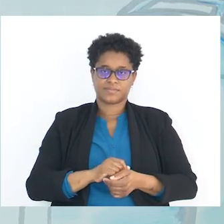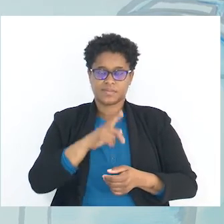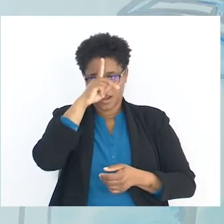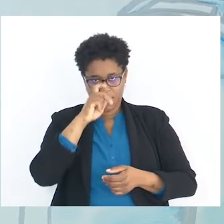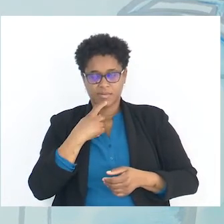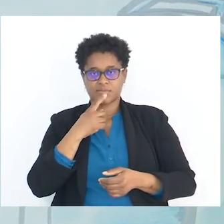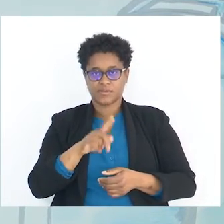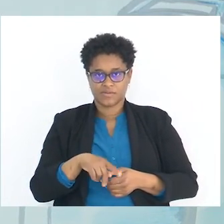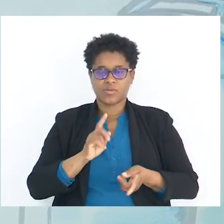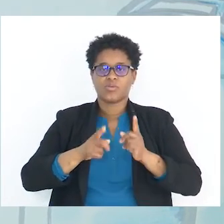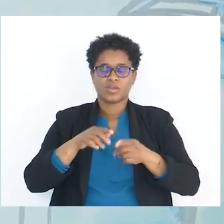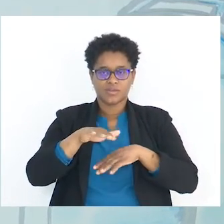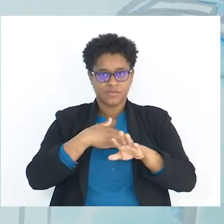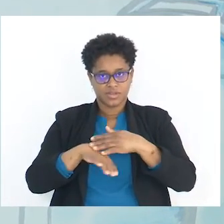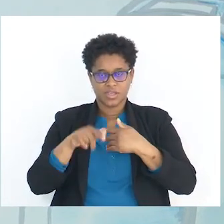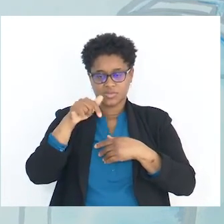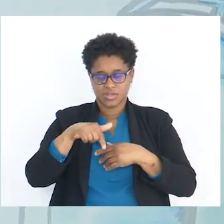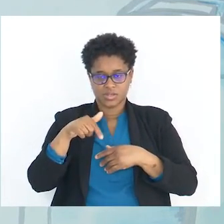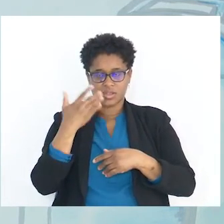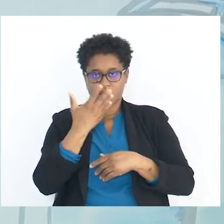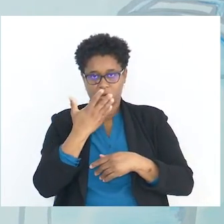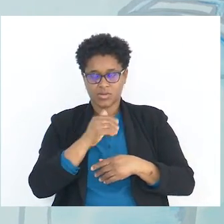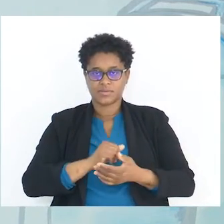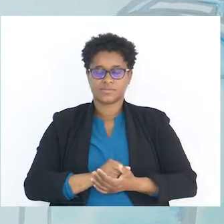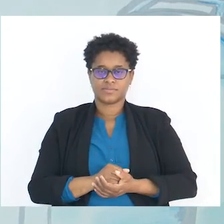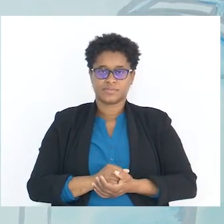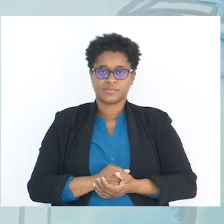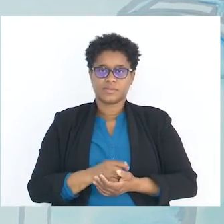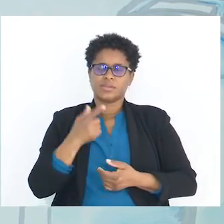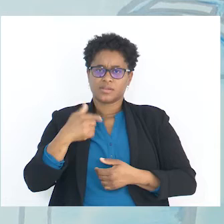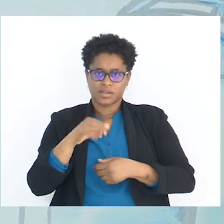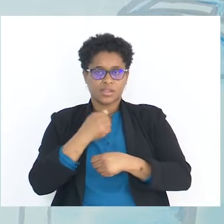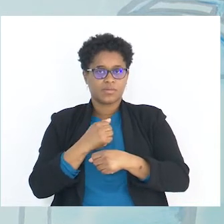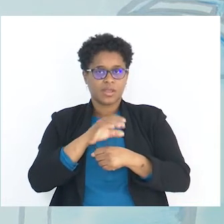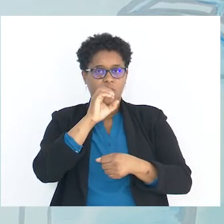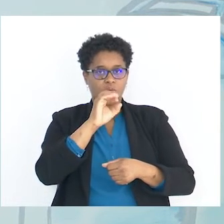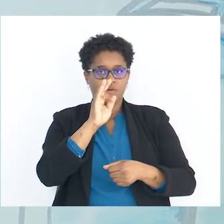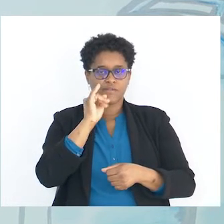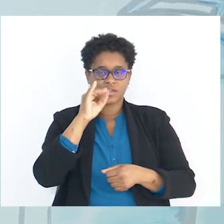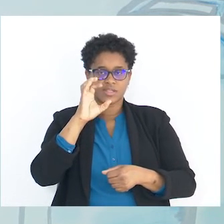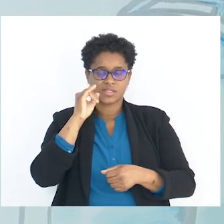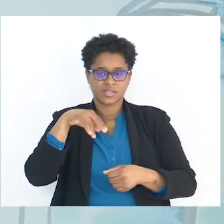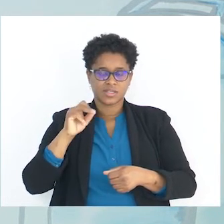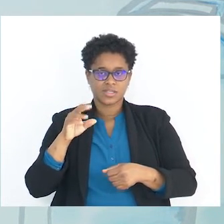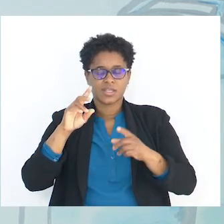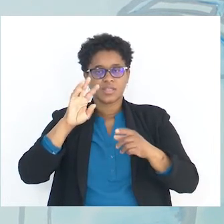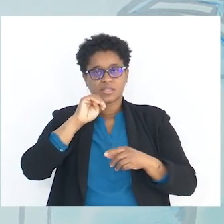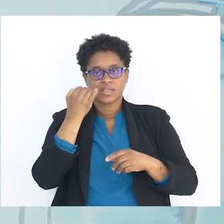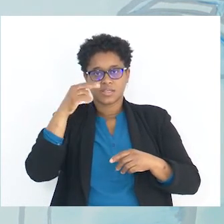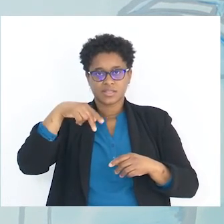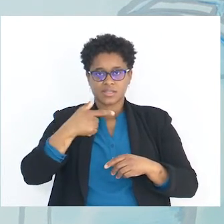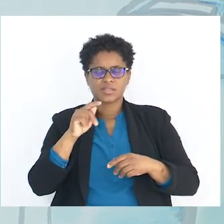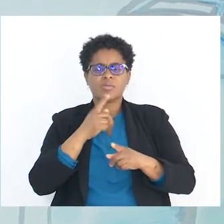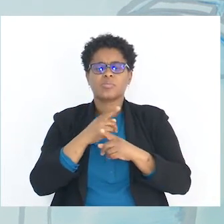Para relembrar aquilo que fizemos na aula de hoje, estamos a trabalhar a oficina da síntese. Por que a oficina?